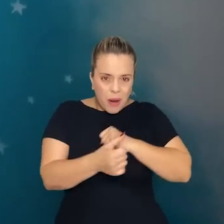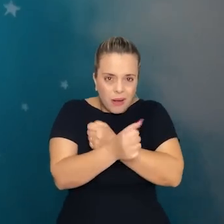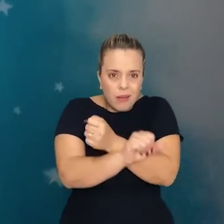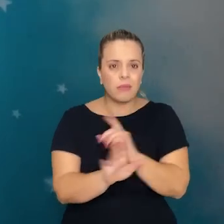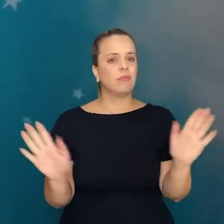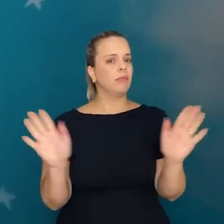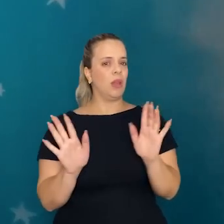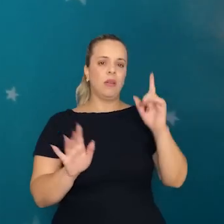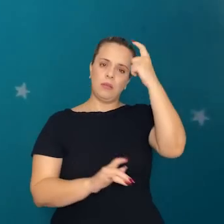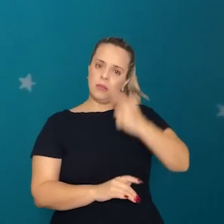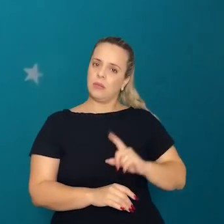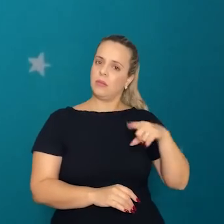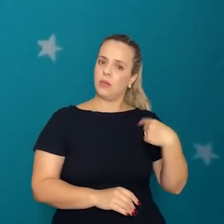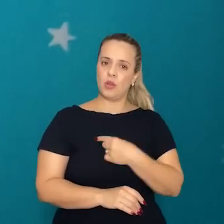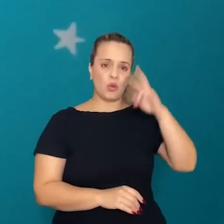donas do espaço